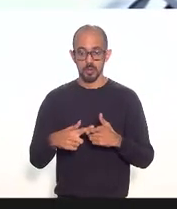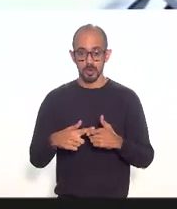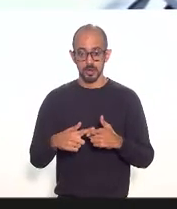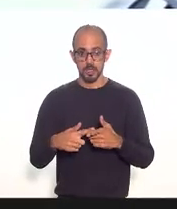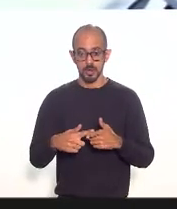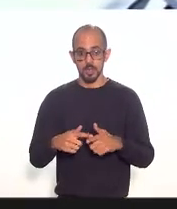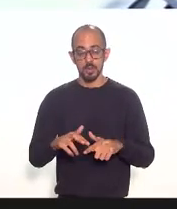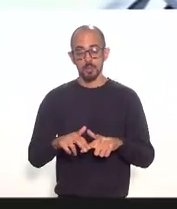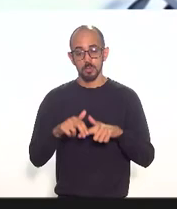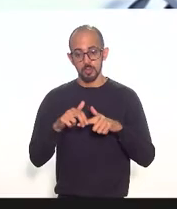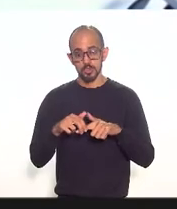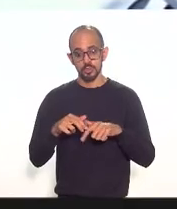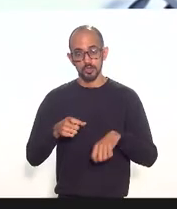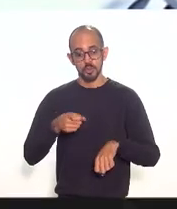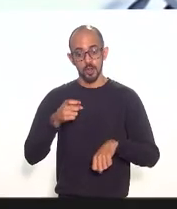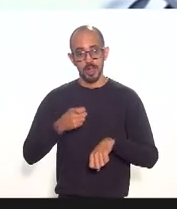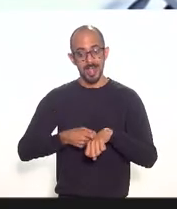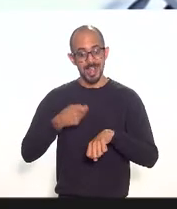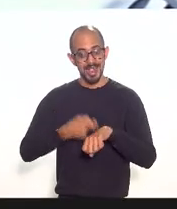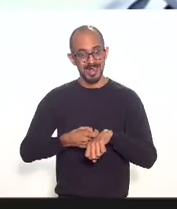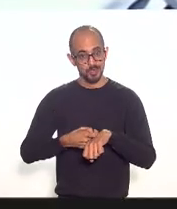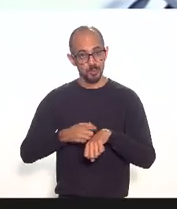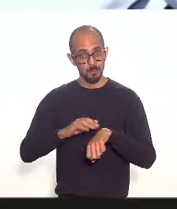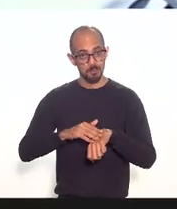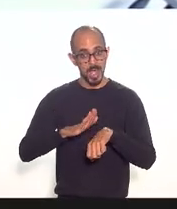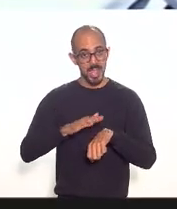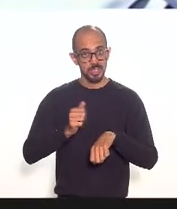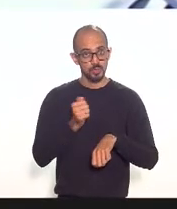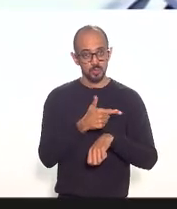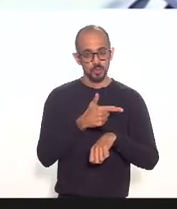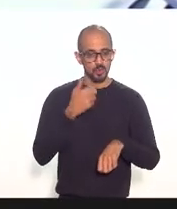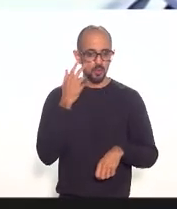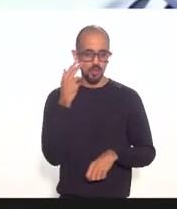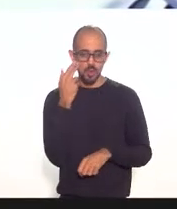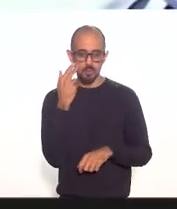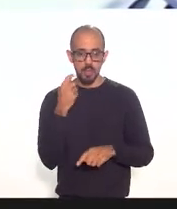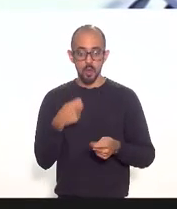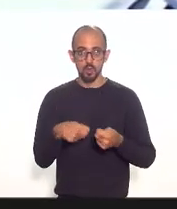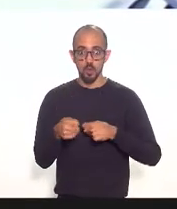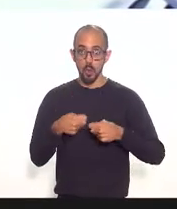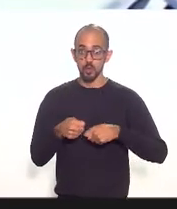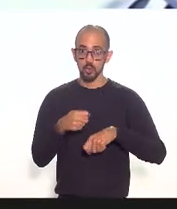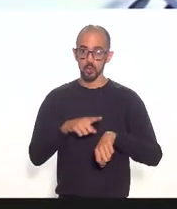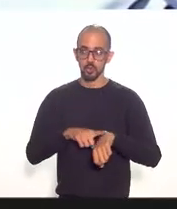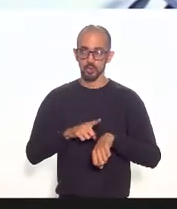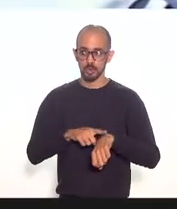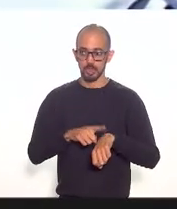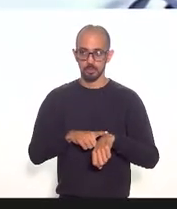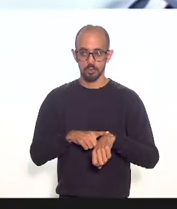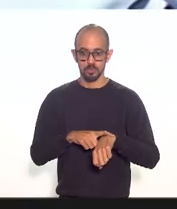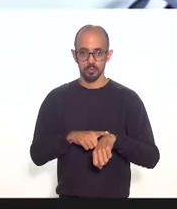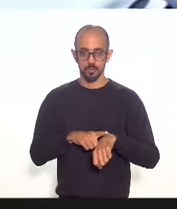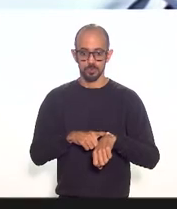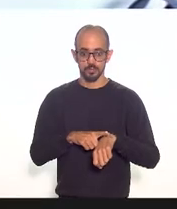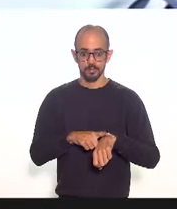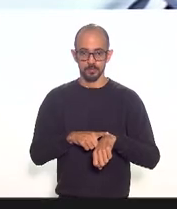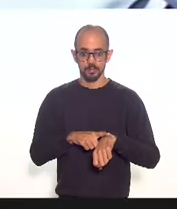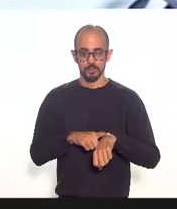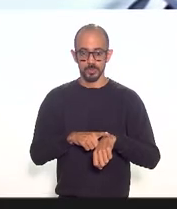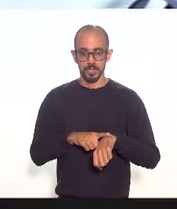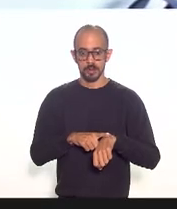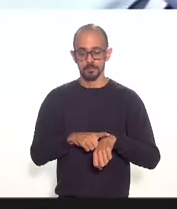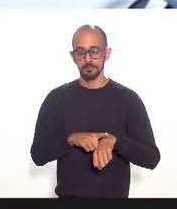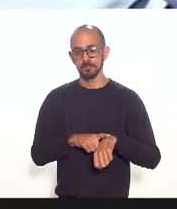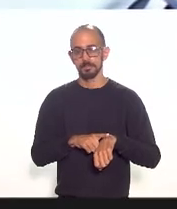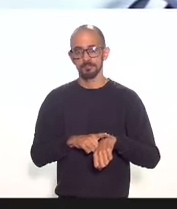mais rígido do que eu sou do controle do tempo e eu me